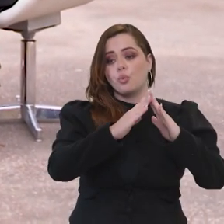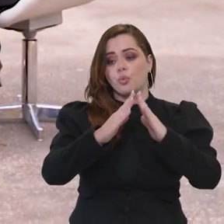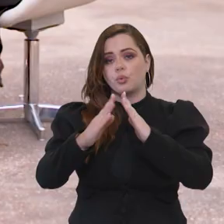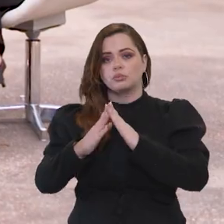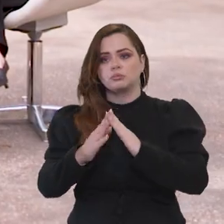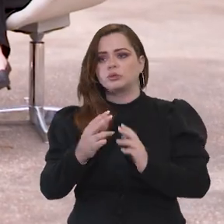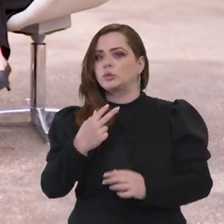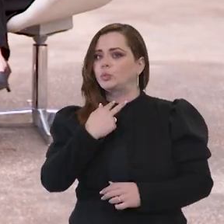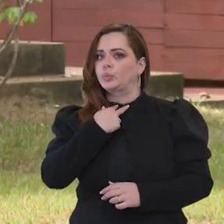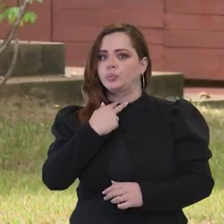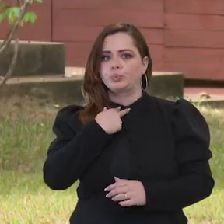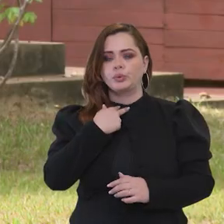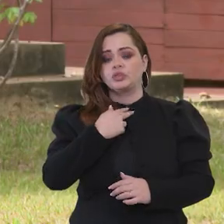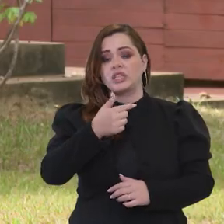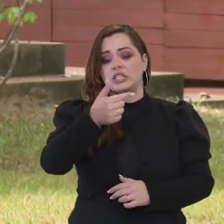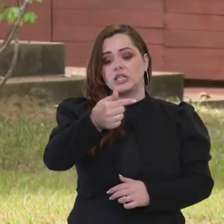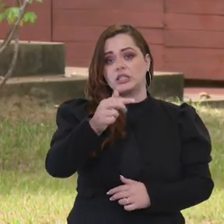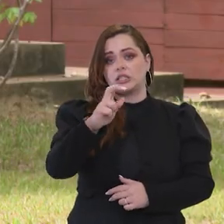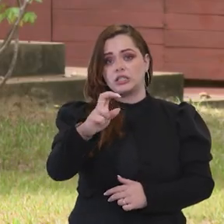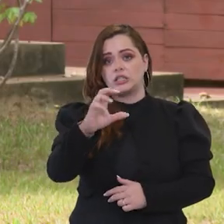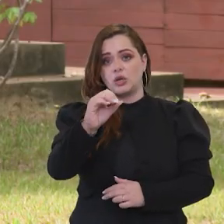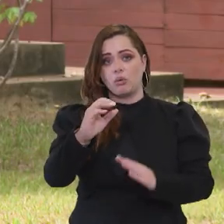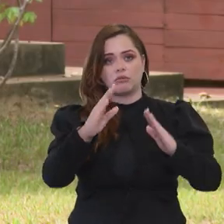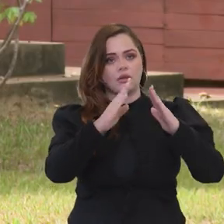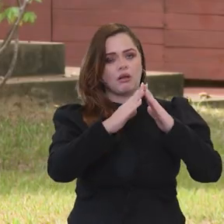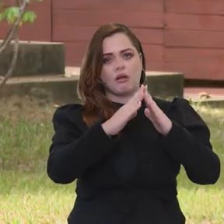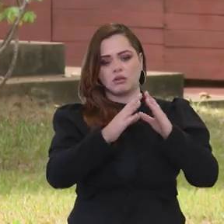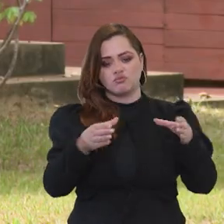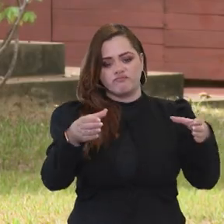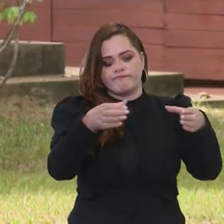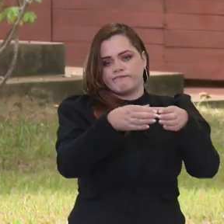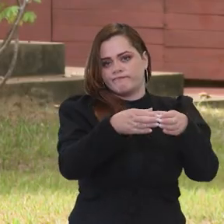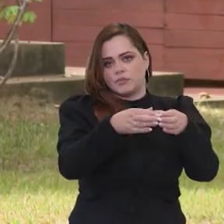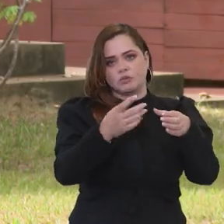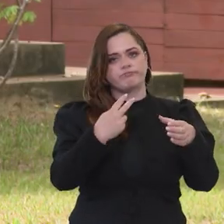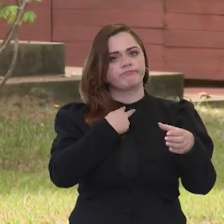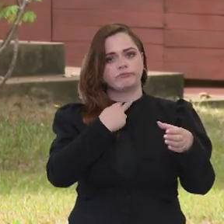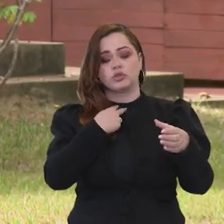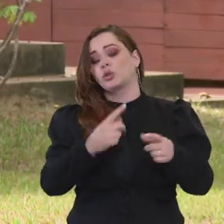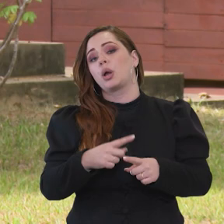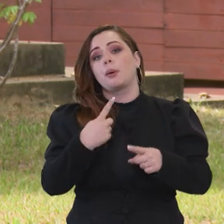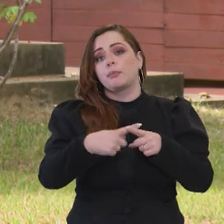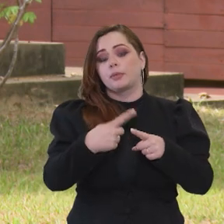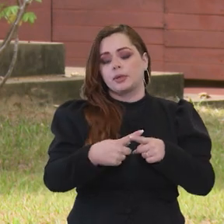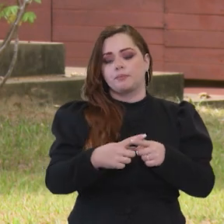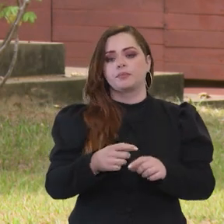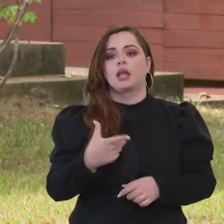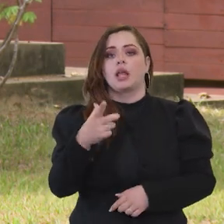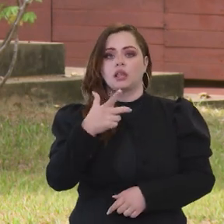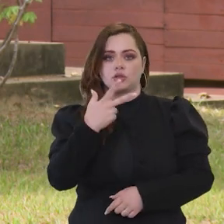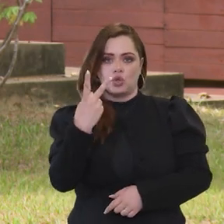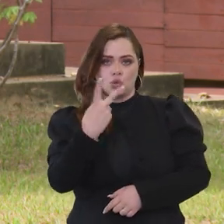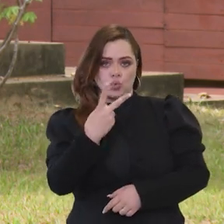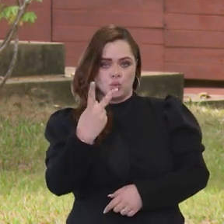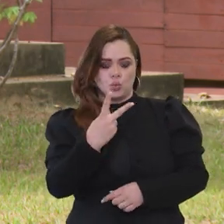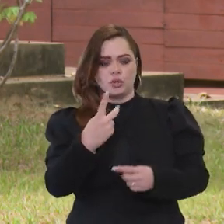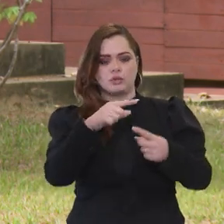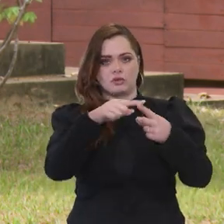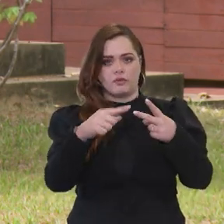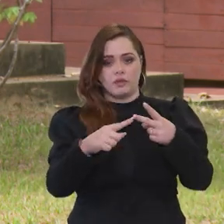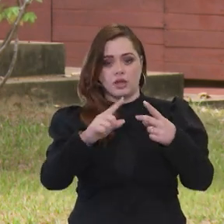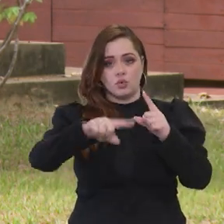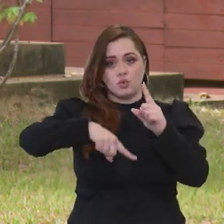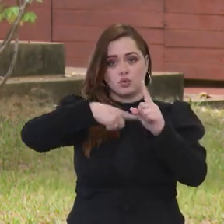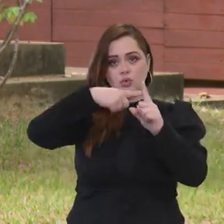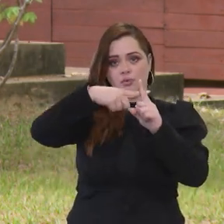poderiam ter uma quantidade superior a 750 unidades. E, obviamente, de maneira modular. Seriam dois que